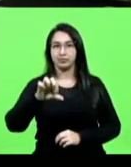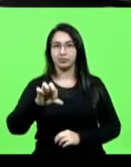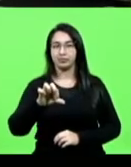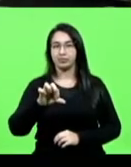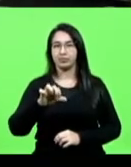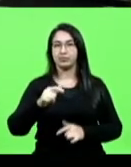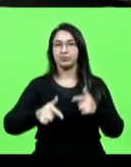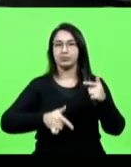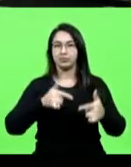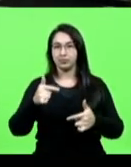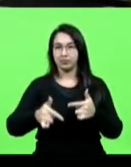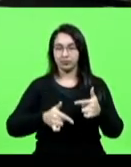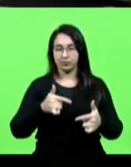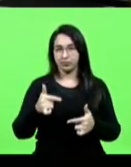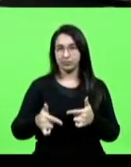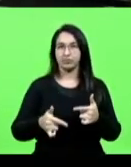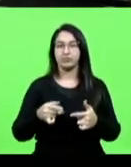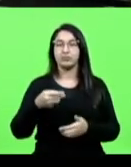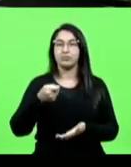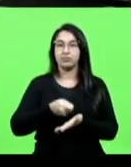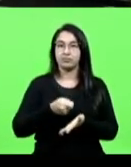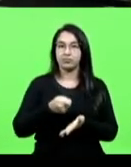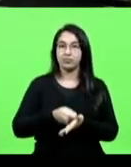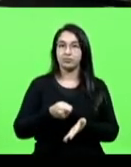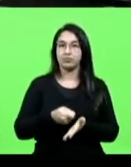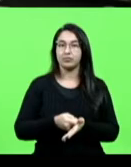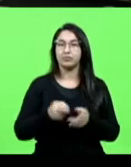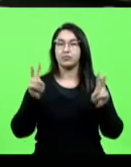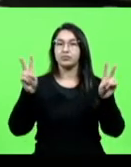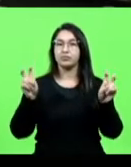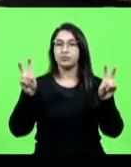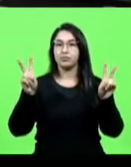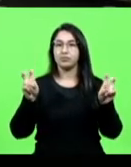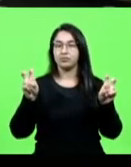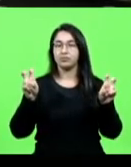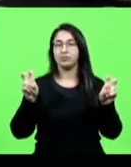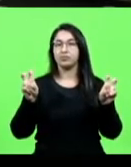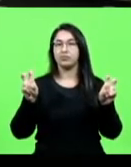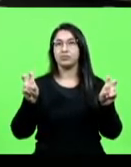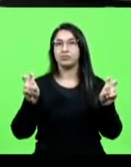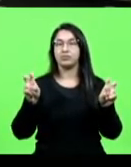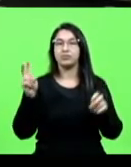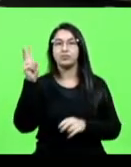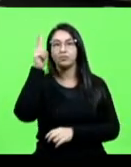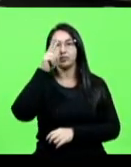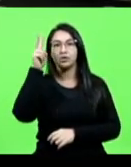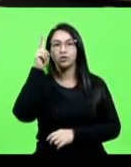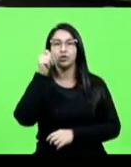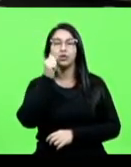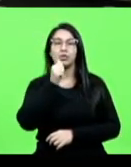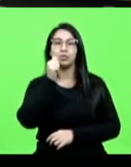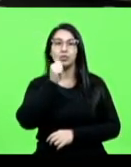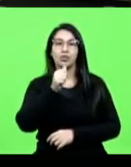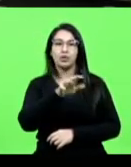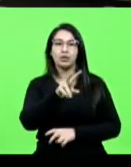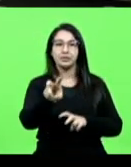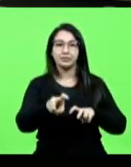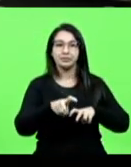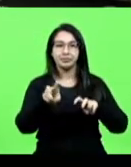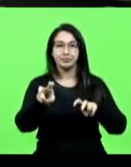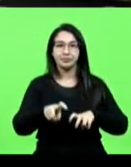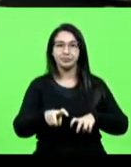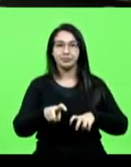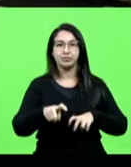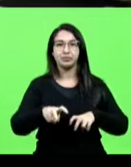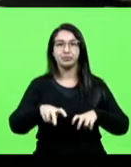extracurricular obrigatória o conteúdo intitulado, aspas, História das Mulheres do Campo e Cidade em Santa